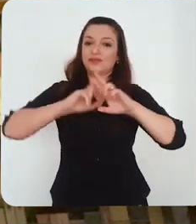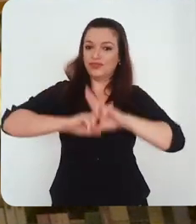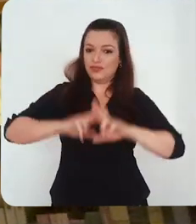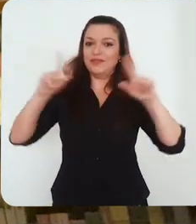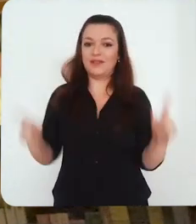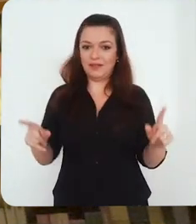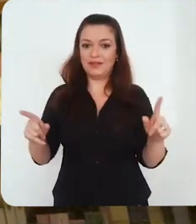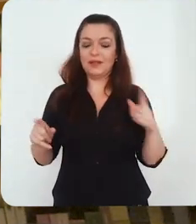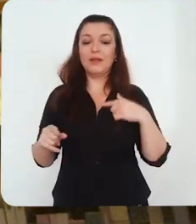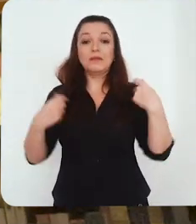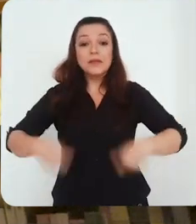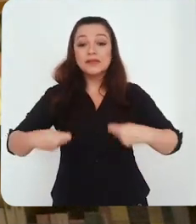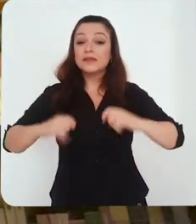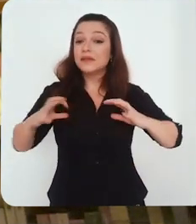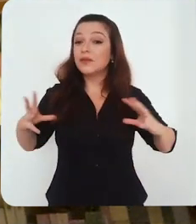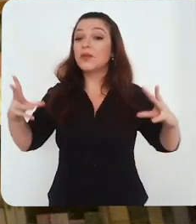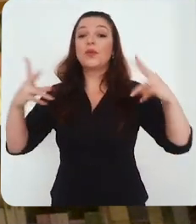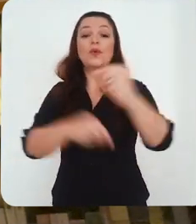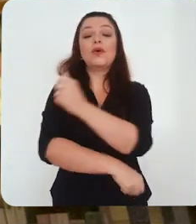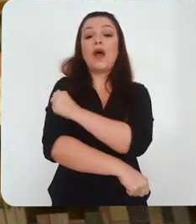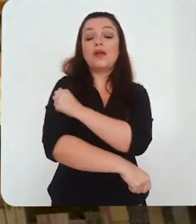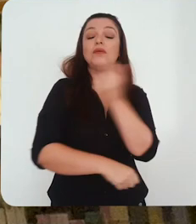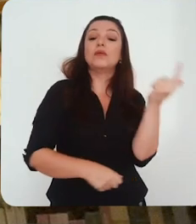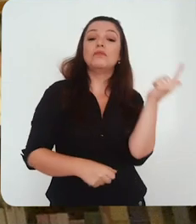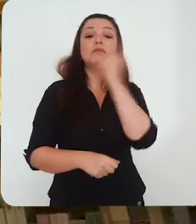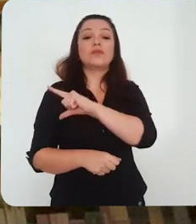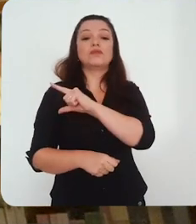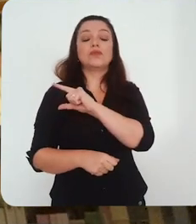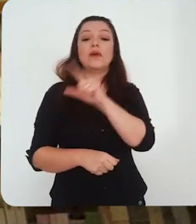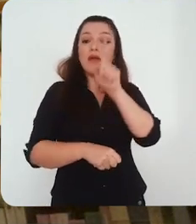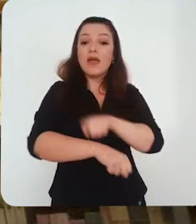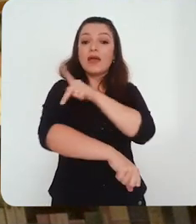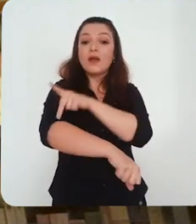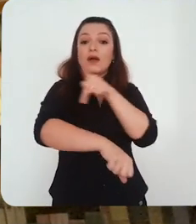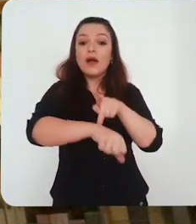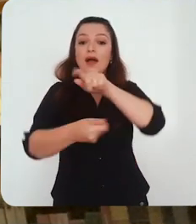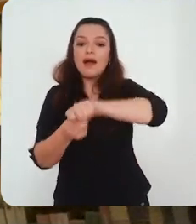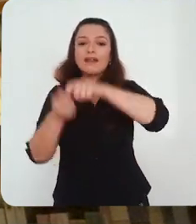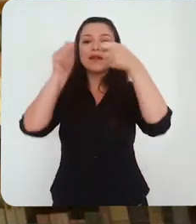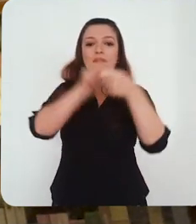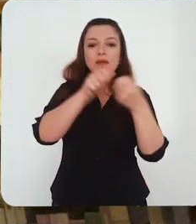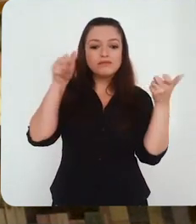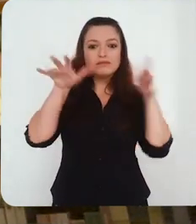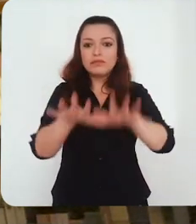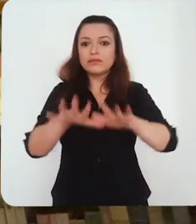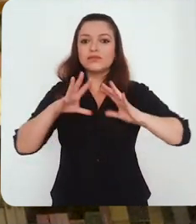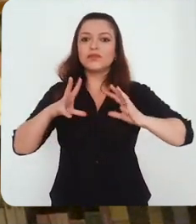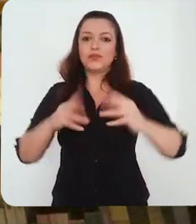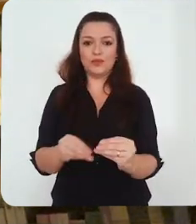seja uma alternativa que sirva apenas para alguns. É uma alternativa que tem que caminhar, em primeiro lugar, na inclusão pedagógica.